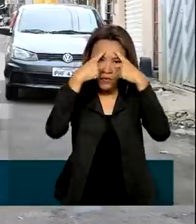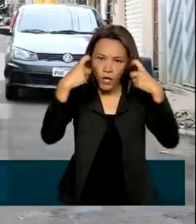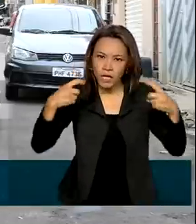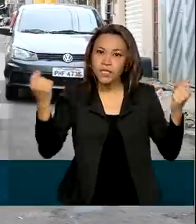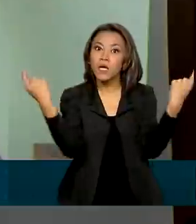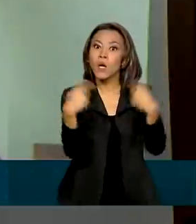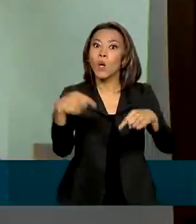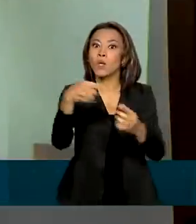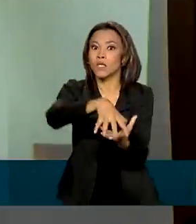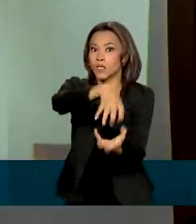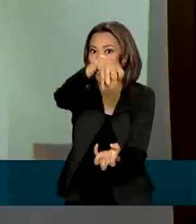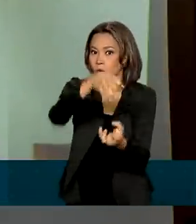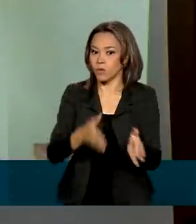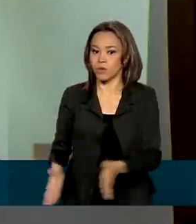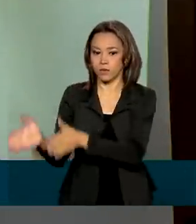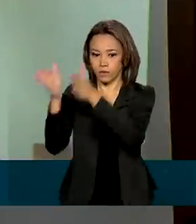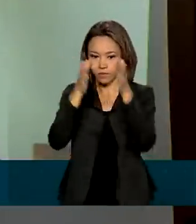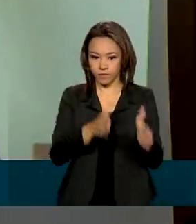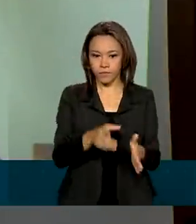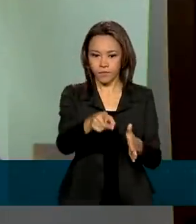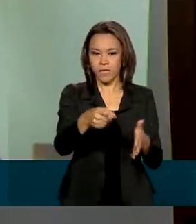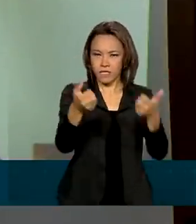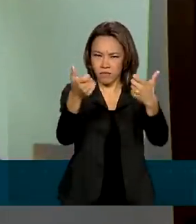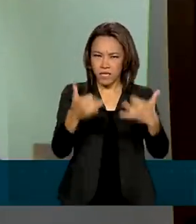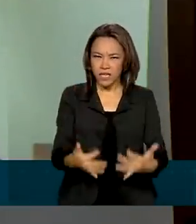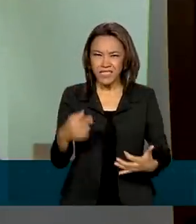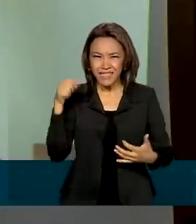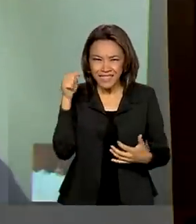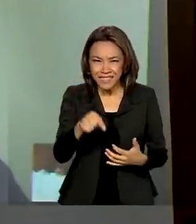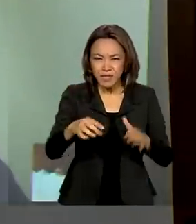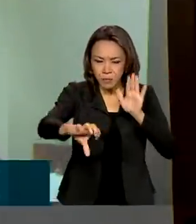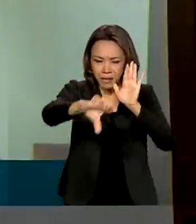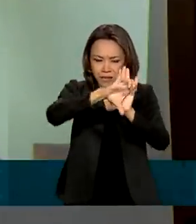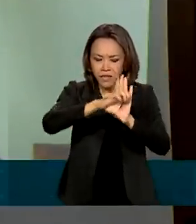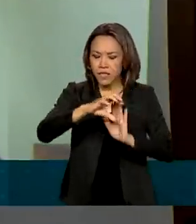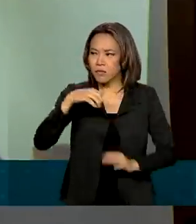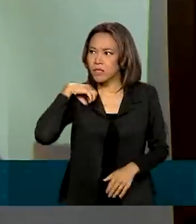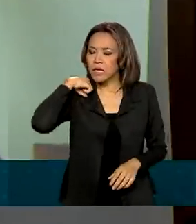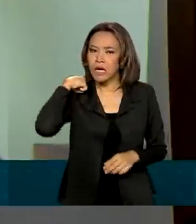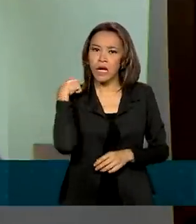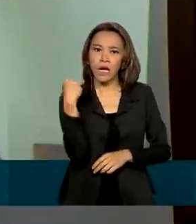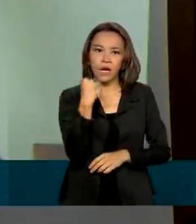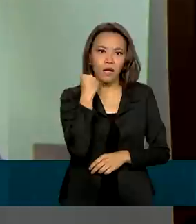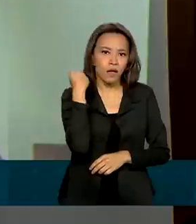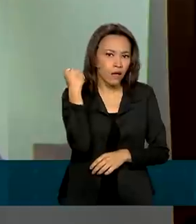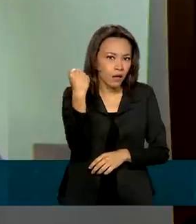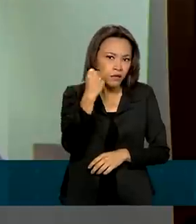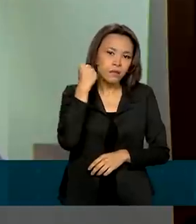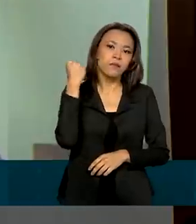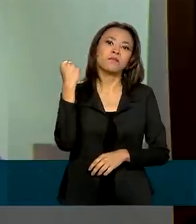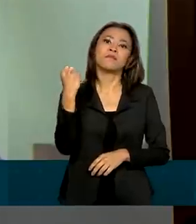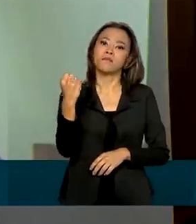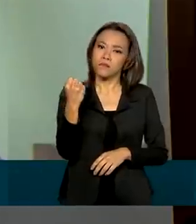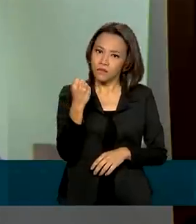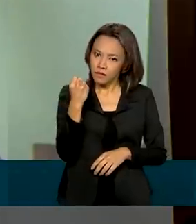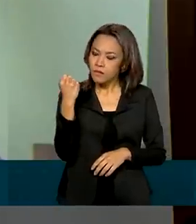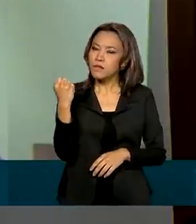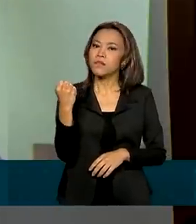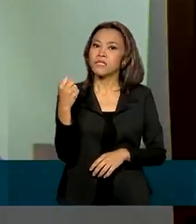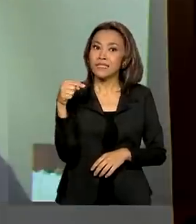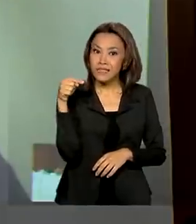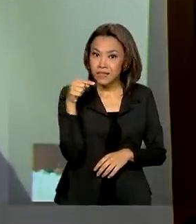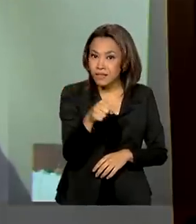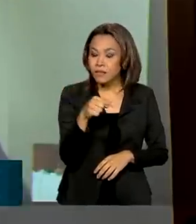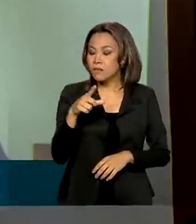contra idosos. Esse é um crime de grande gravidade, que traz um alto